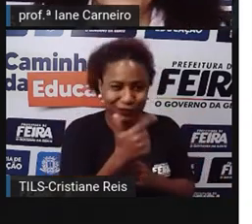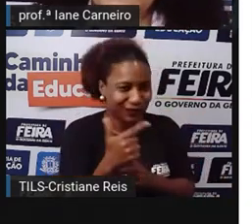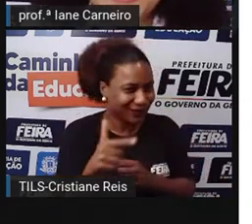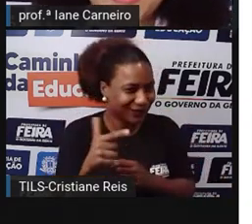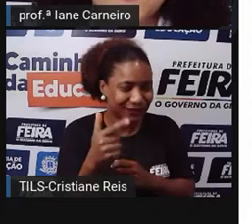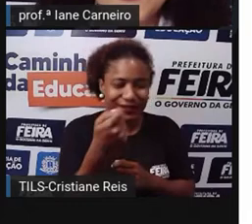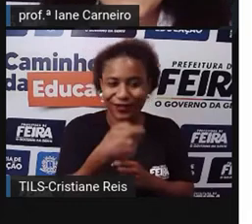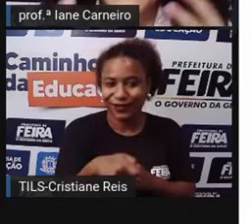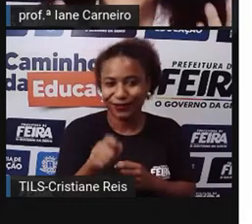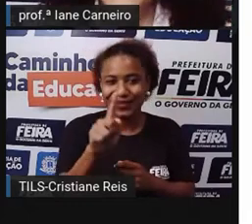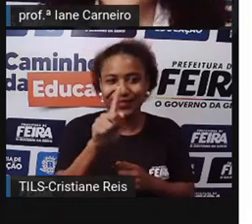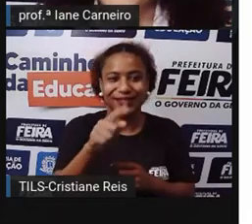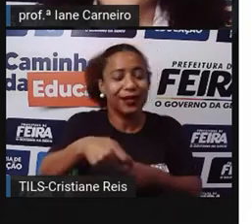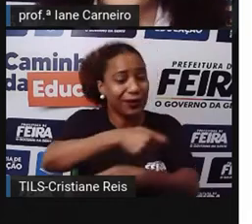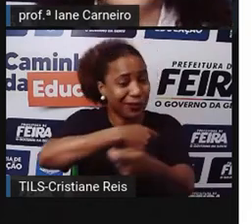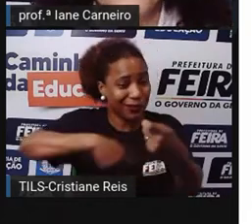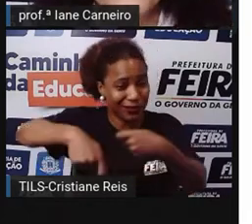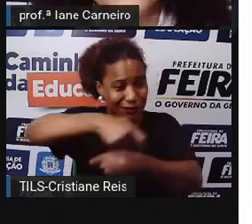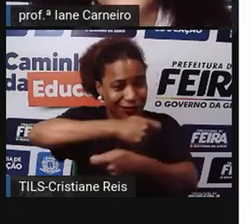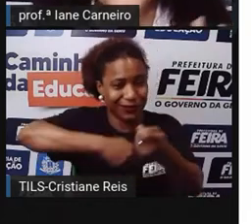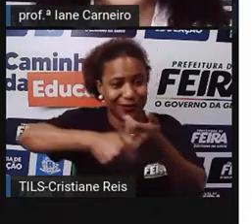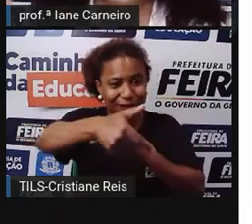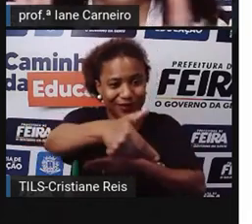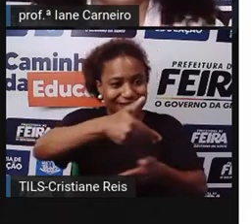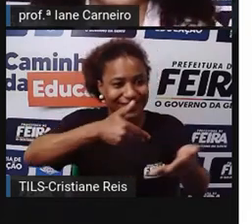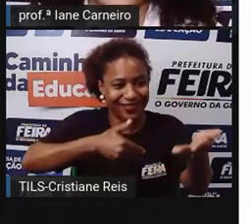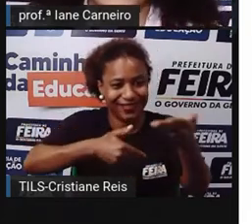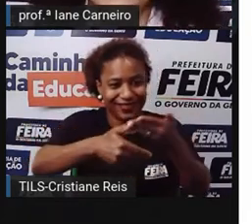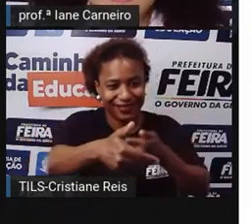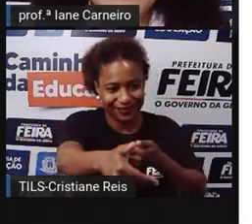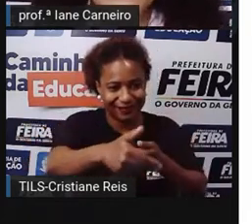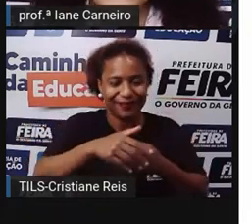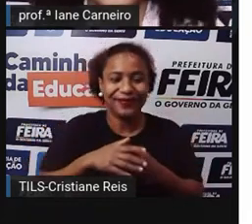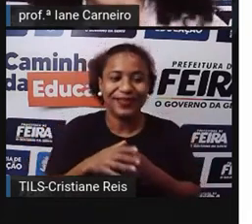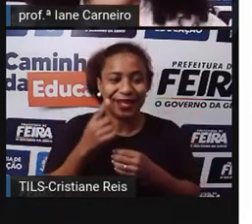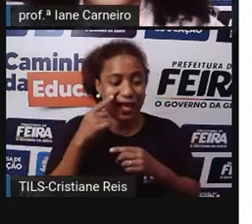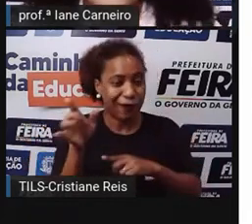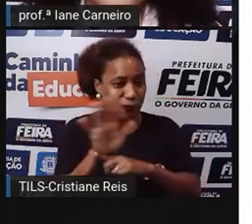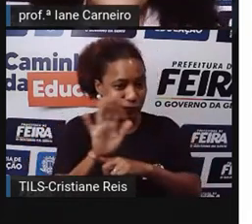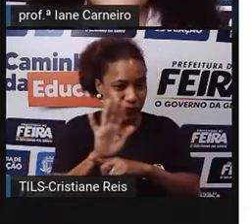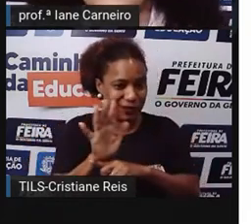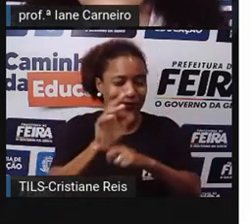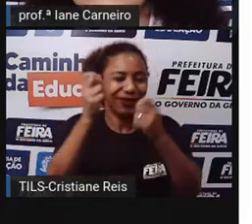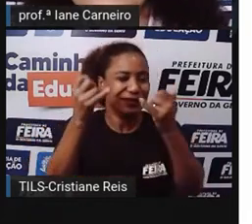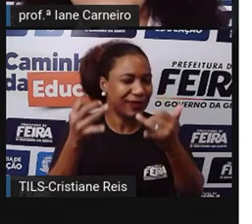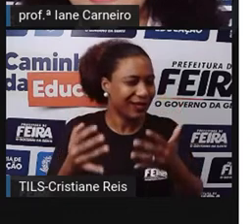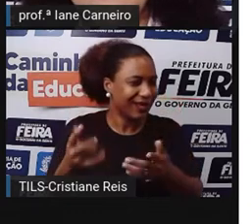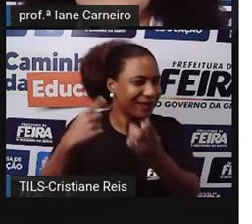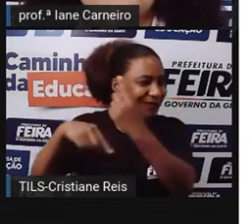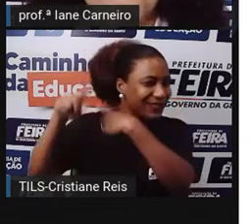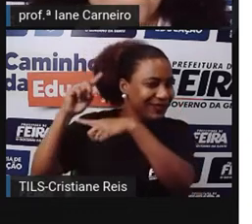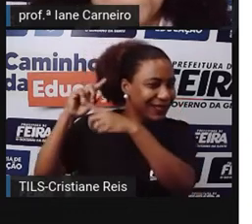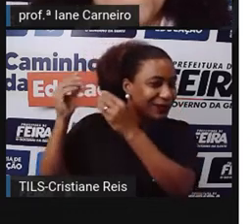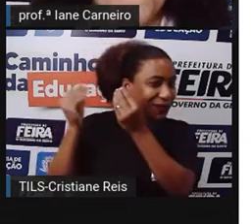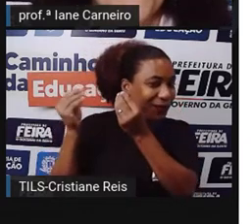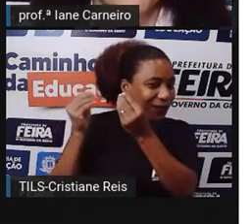comércio Foi movimentando E nesse vídeo Vai mostrar um pouco Dessa história Tá certo? E aí depois A gente vai fazer Algumas atividades